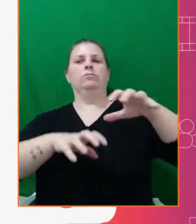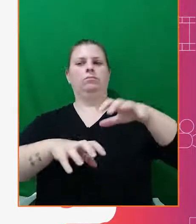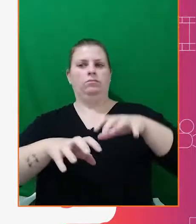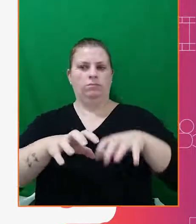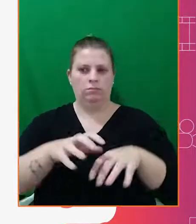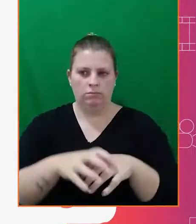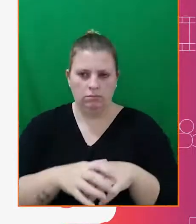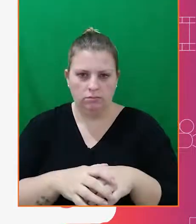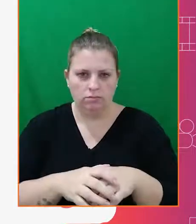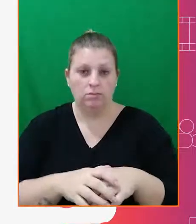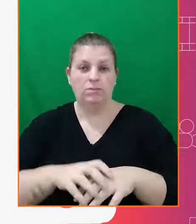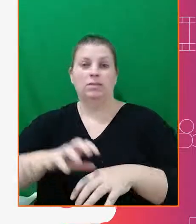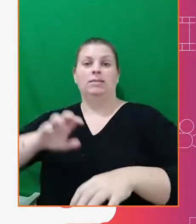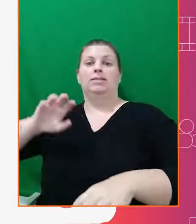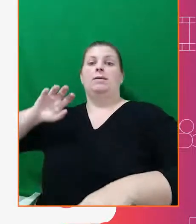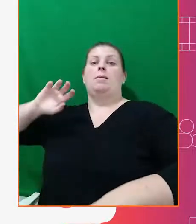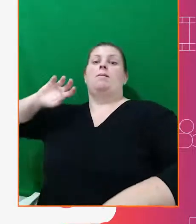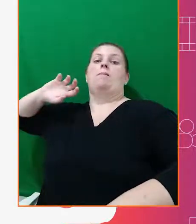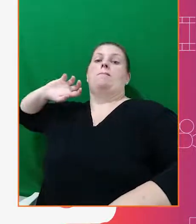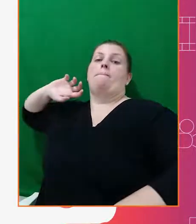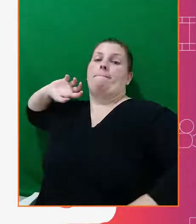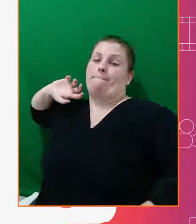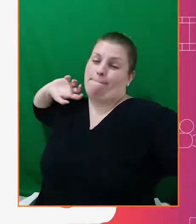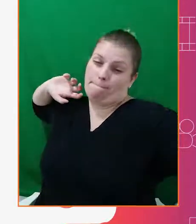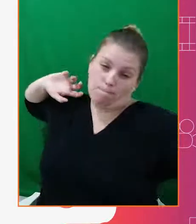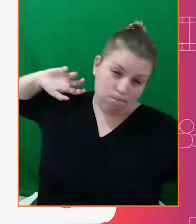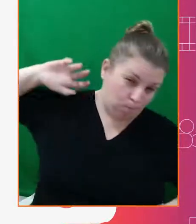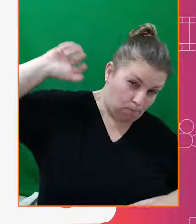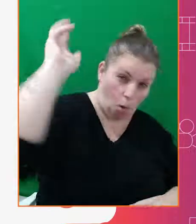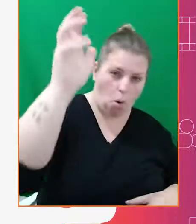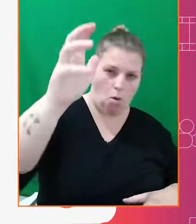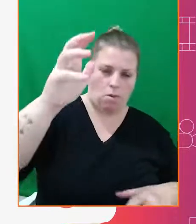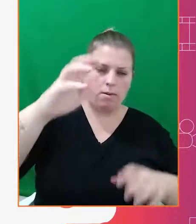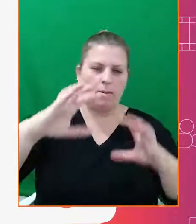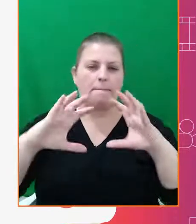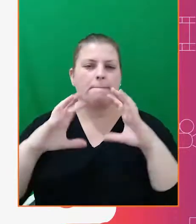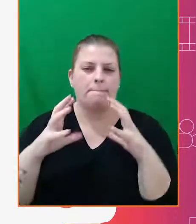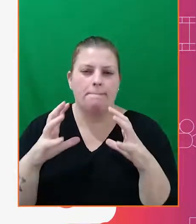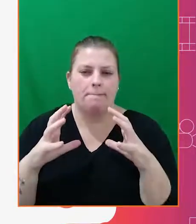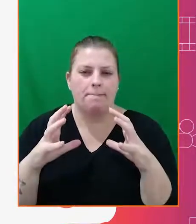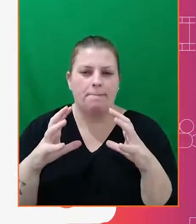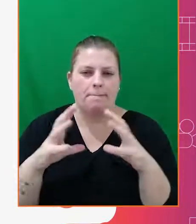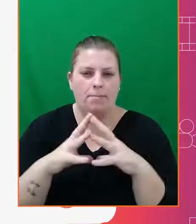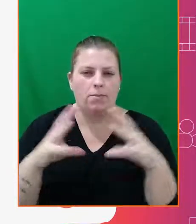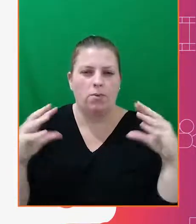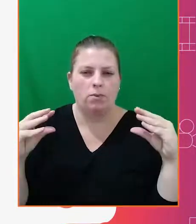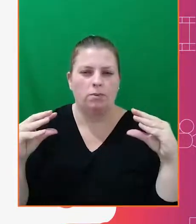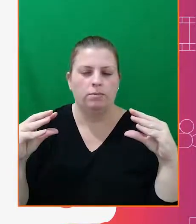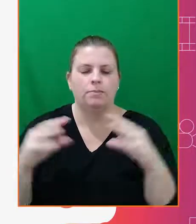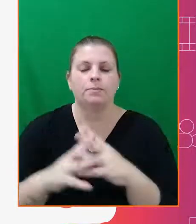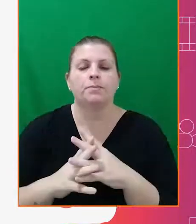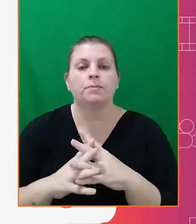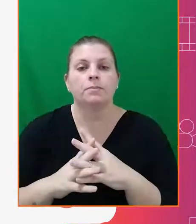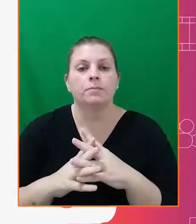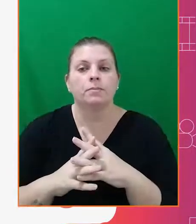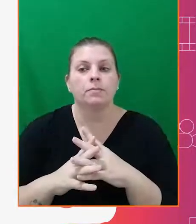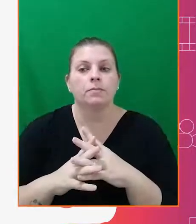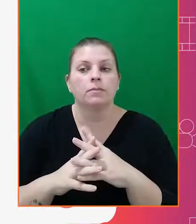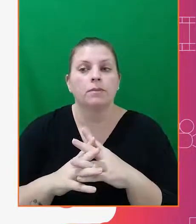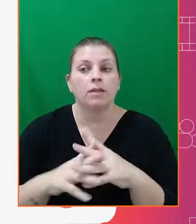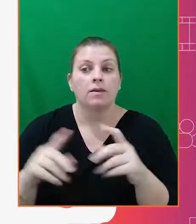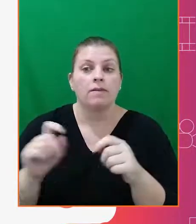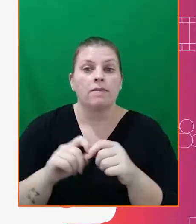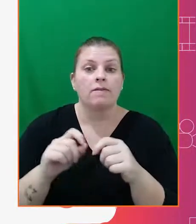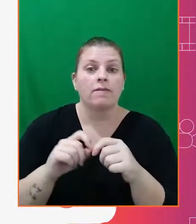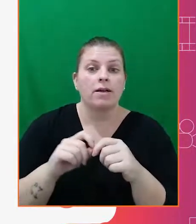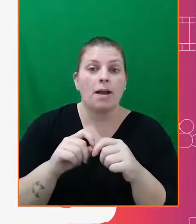trás para pegar impulso e arremessar a bola. Nesse processo, ele chega a